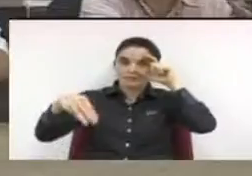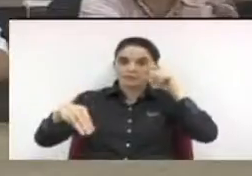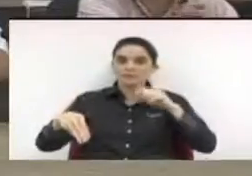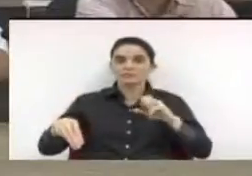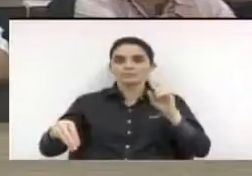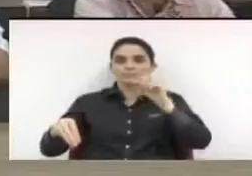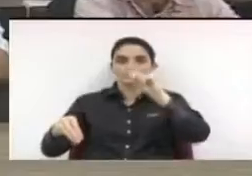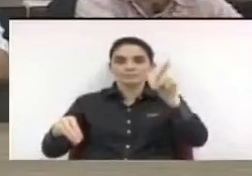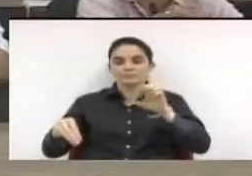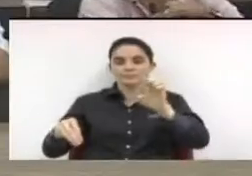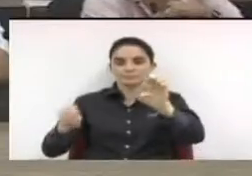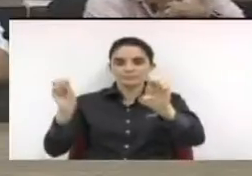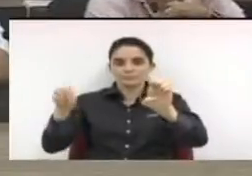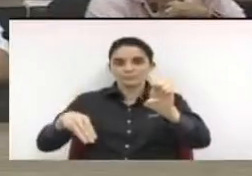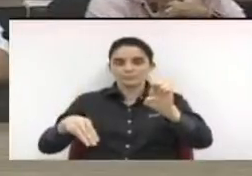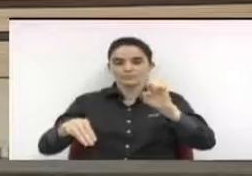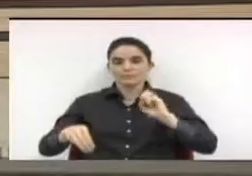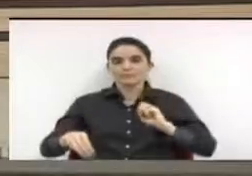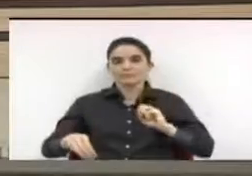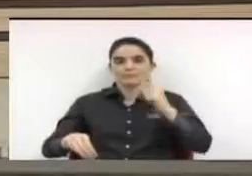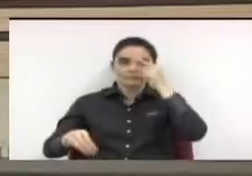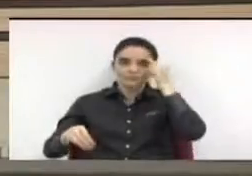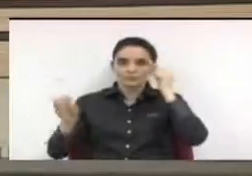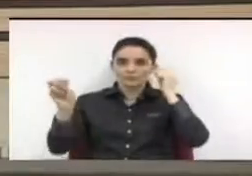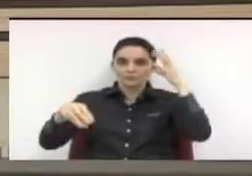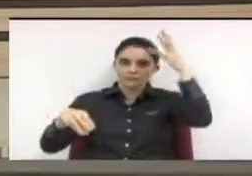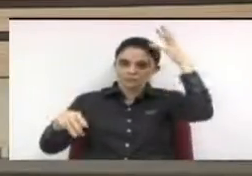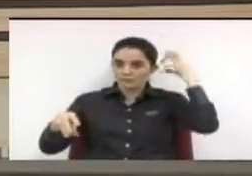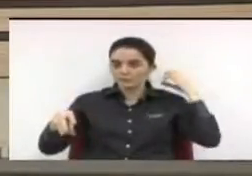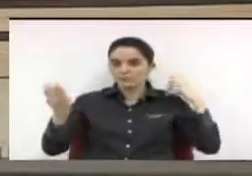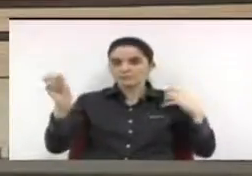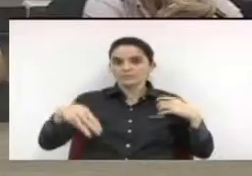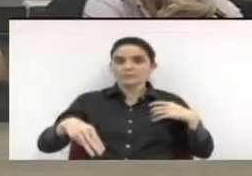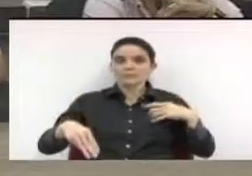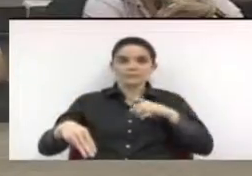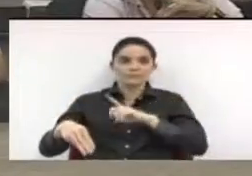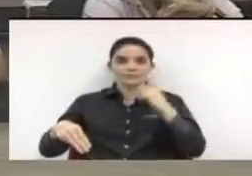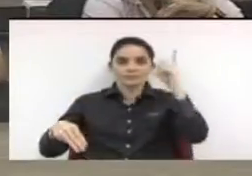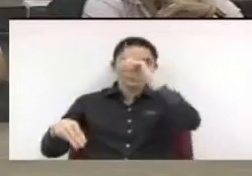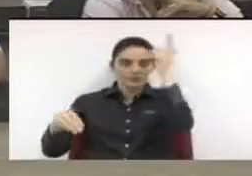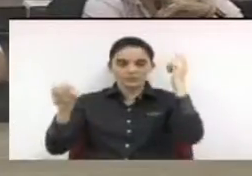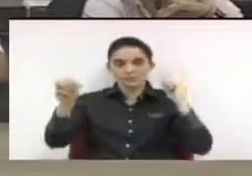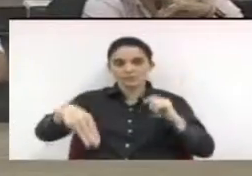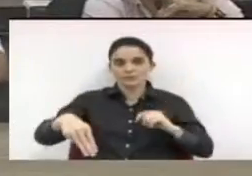Zé Damix, Dr. Júlio, Lubogo, Luizinho da Casa